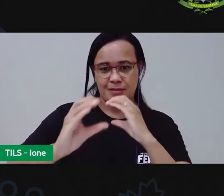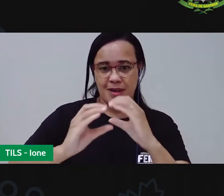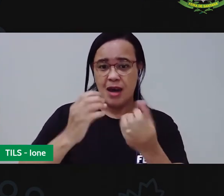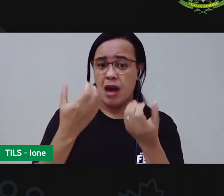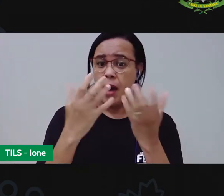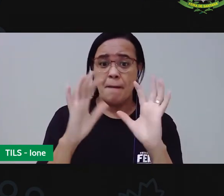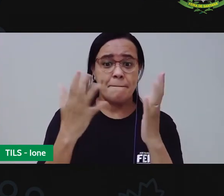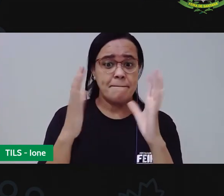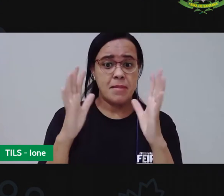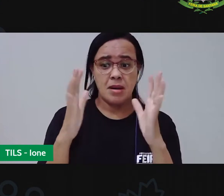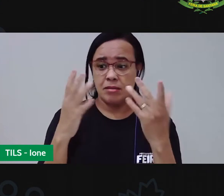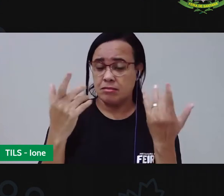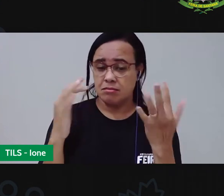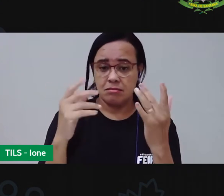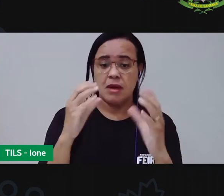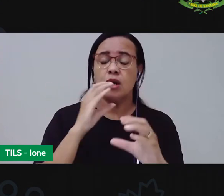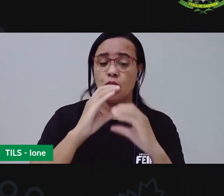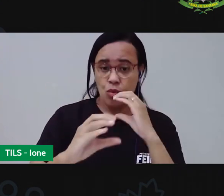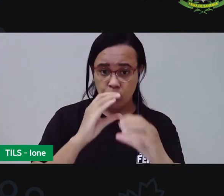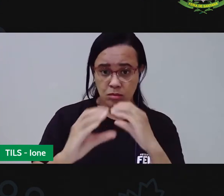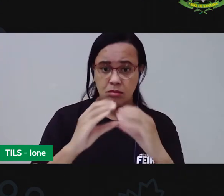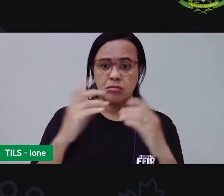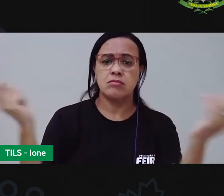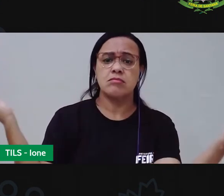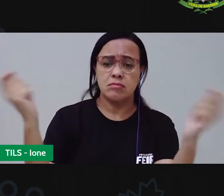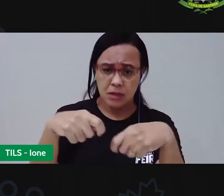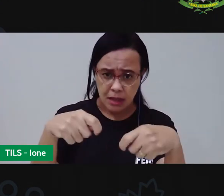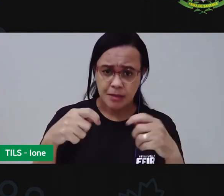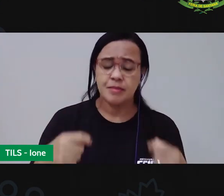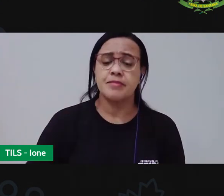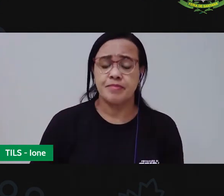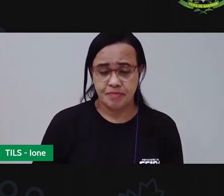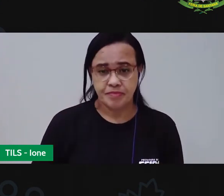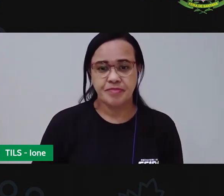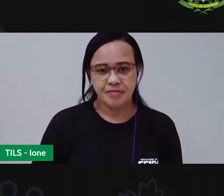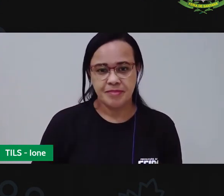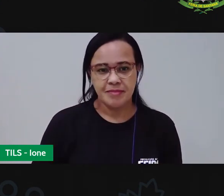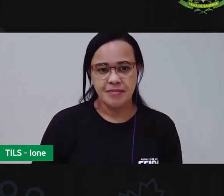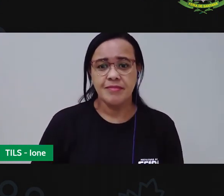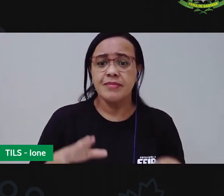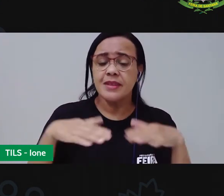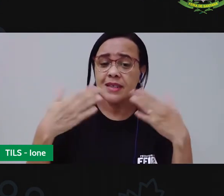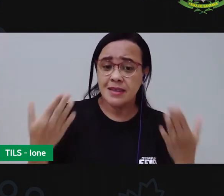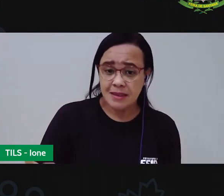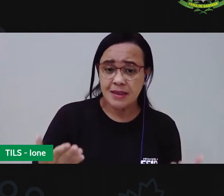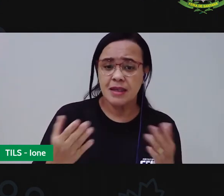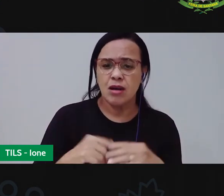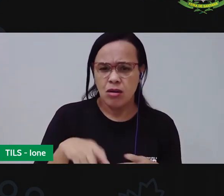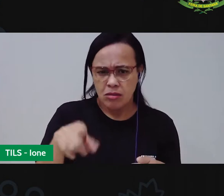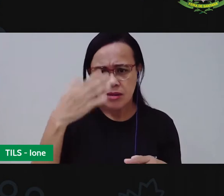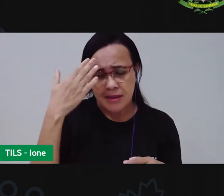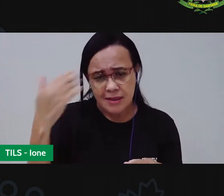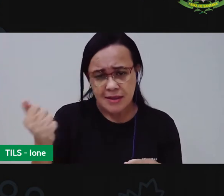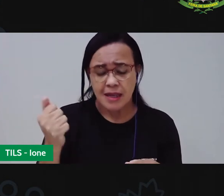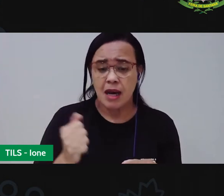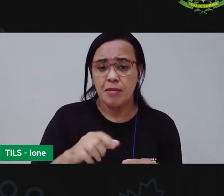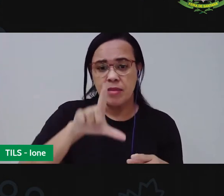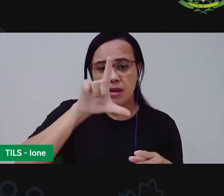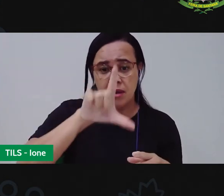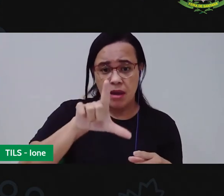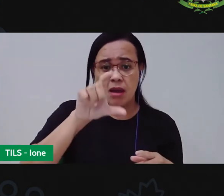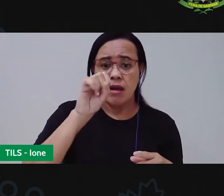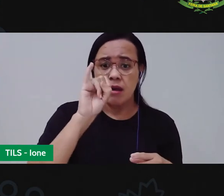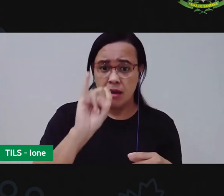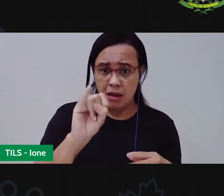as linguagens de sinais. Inclusive, vocês sabiam que na Libras tem um alfabeto?